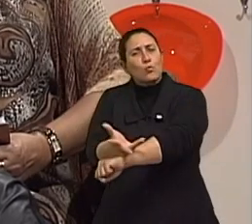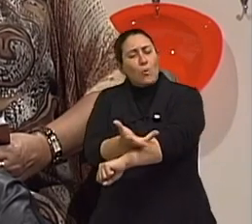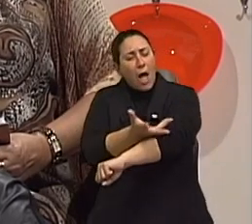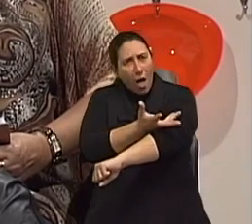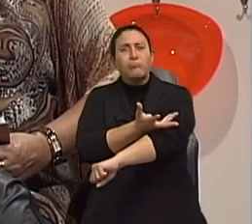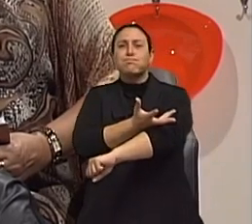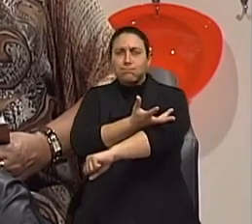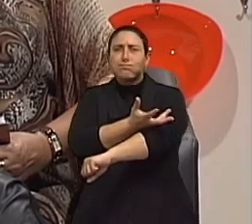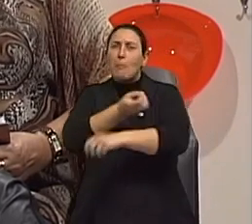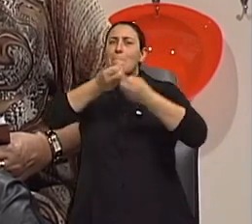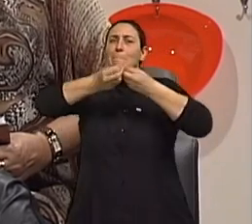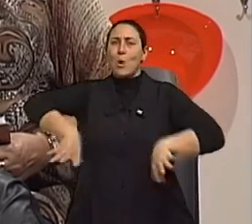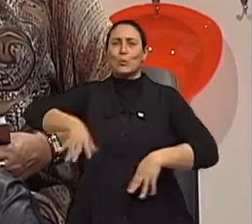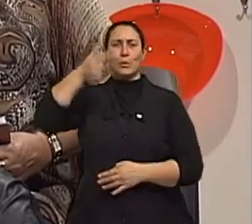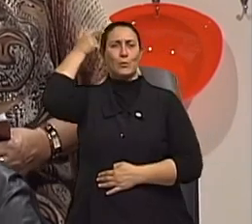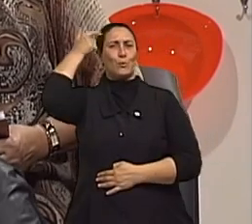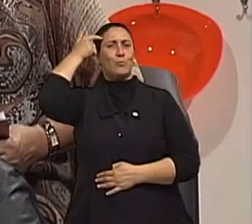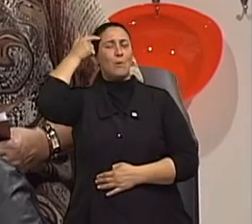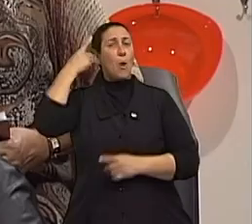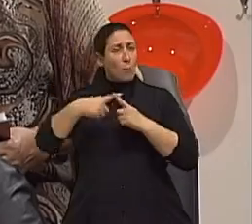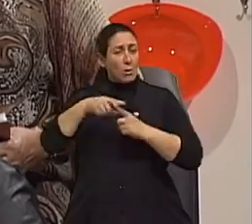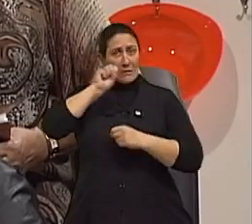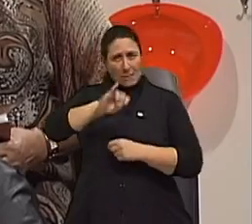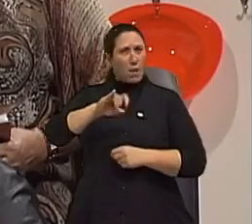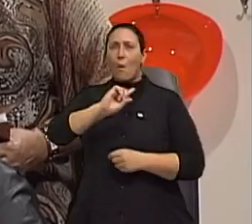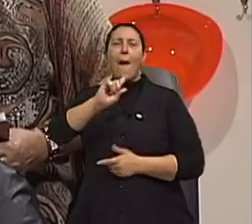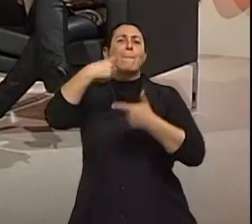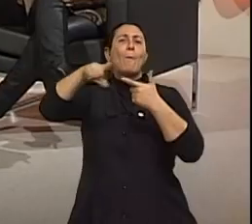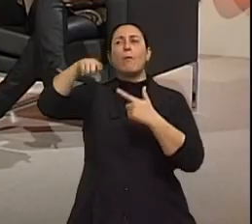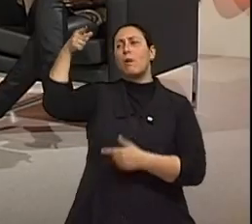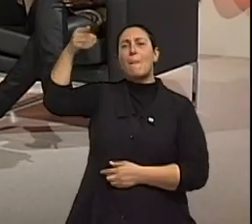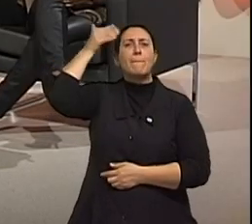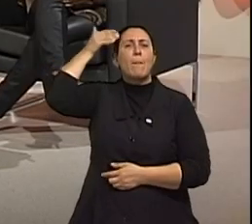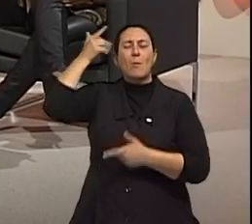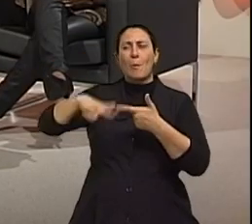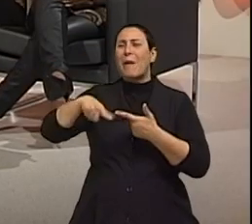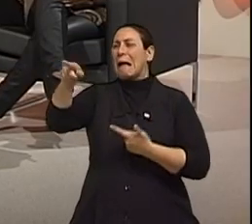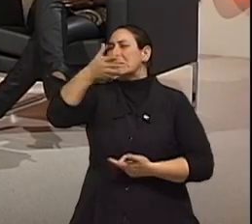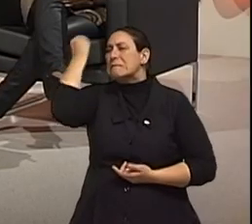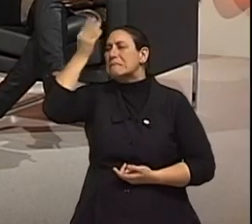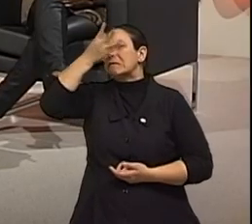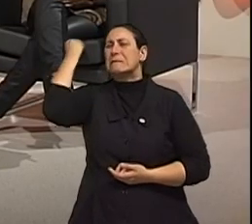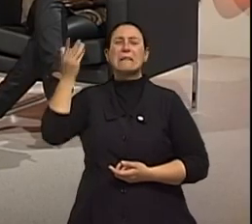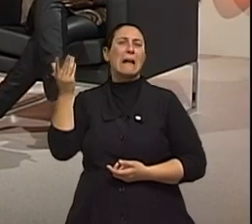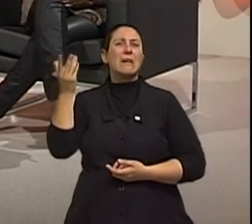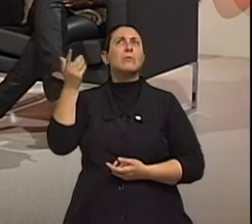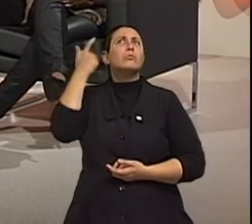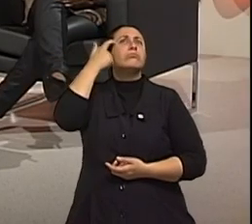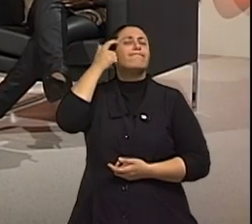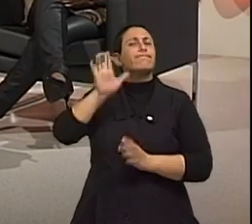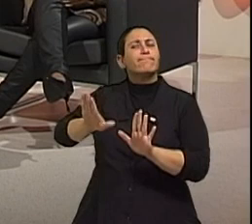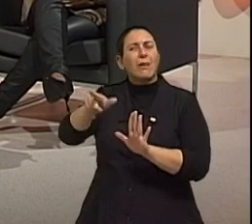emocional prejudica ou bloqueia, não é problema de memória, né? Isso aí é uma rede, porque é